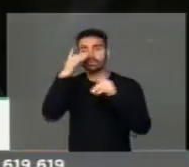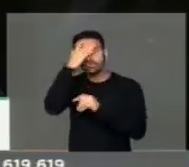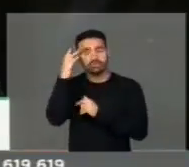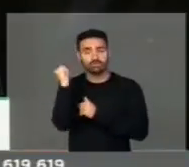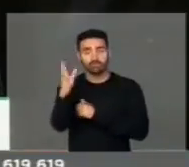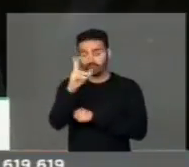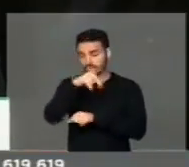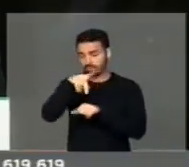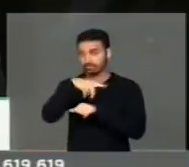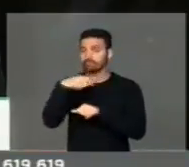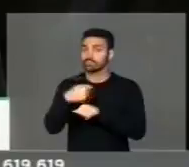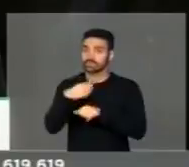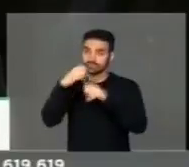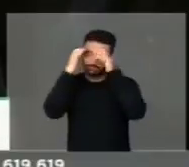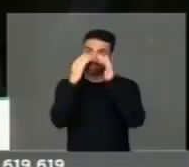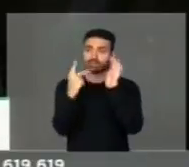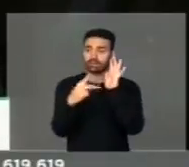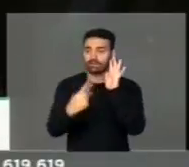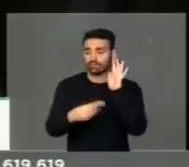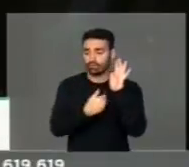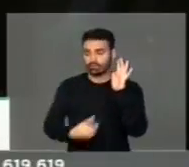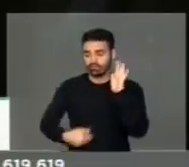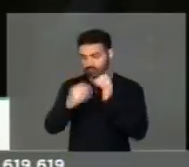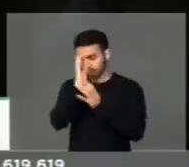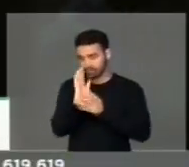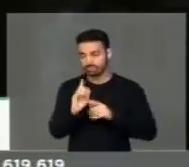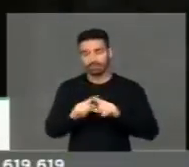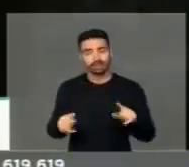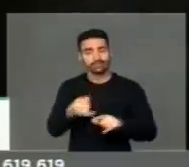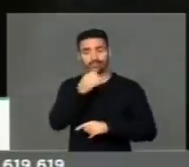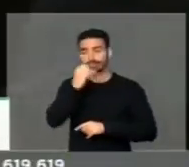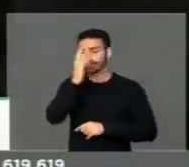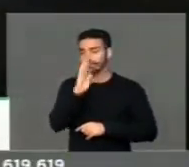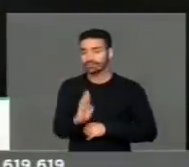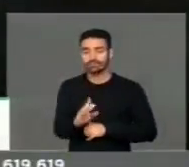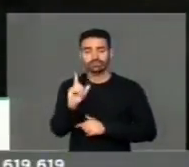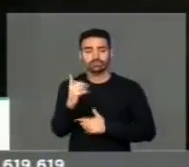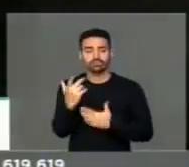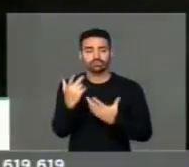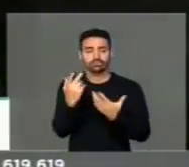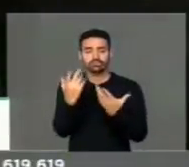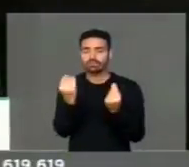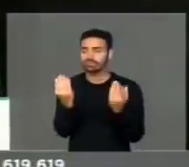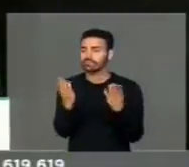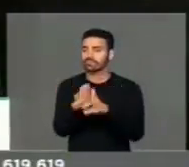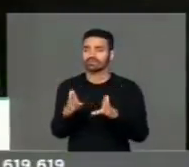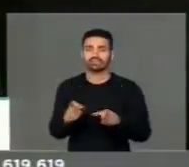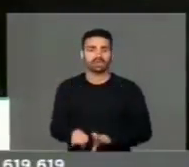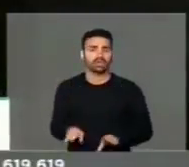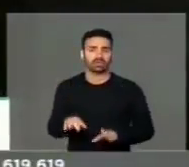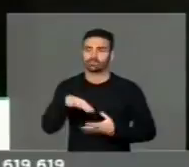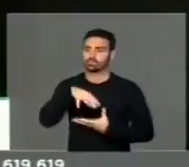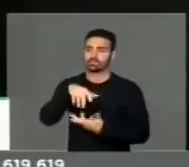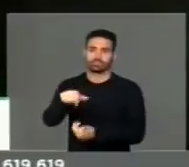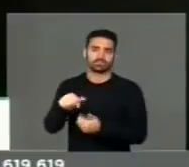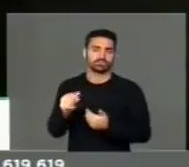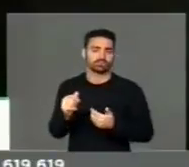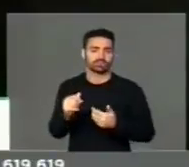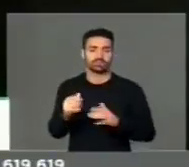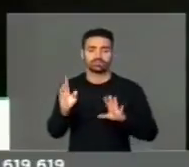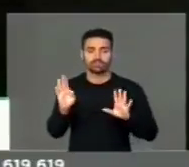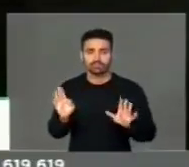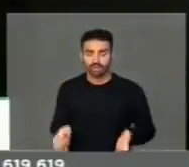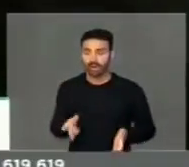necessitam perante o governo brasileiro. Infelizmente, Brasil ainda é um país muito fechado com relação ao mundo. Nós acabamos